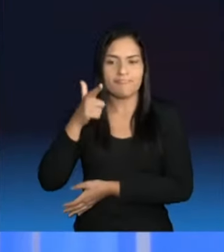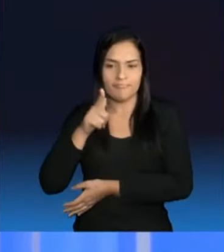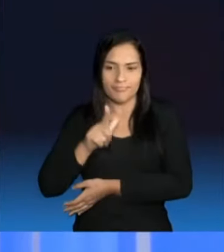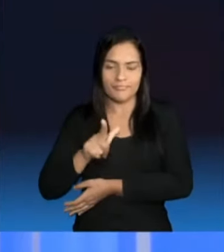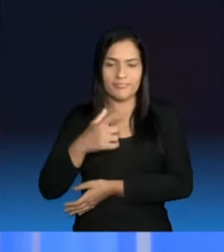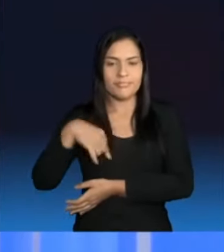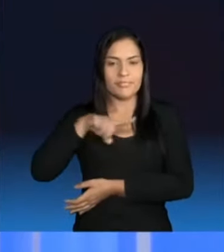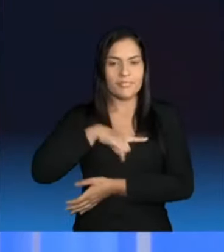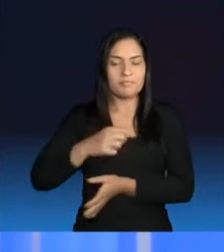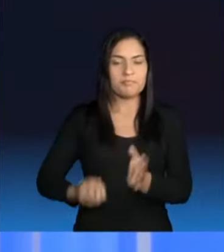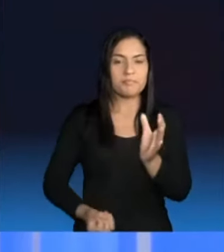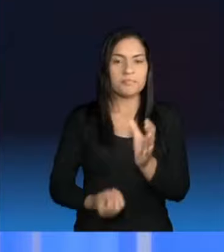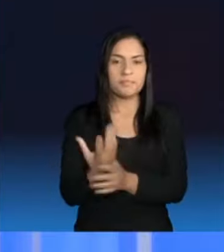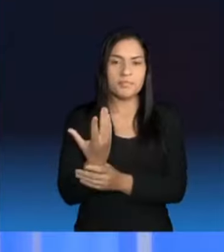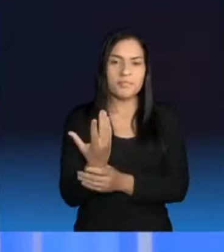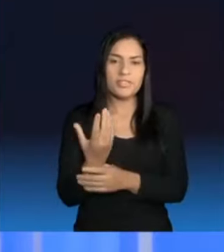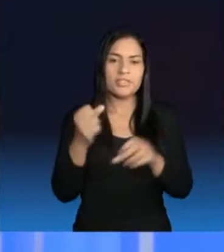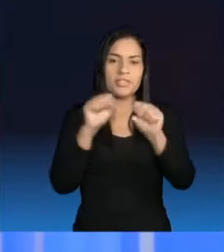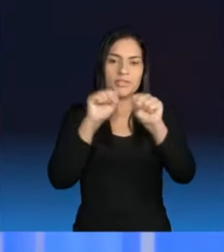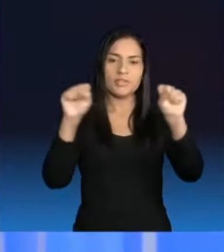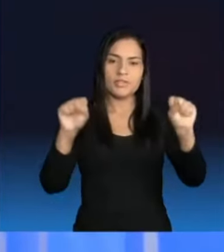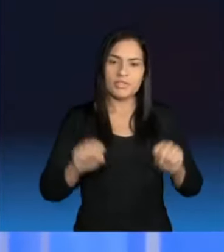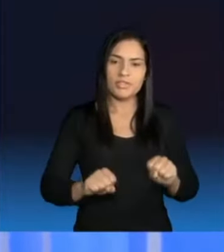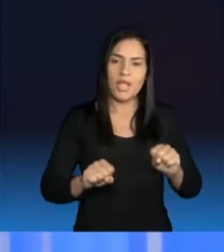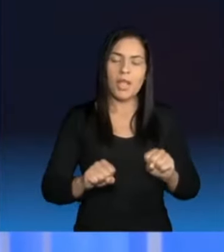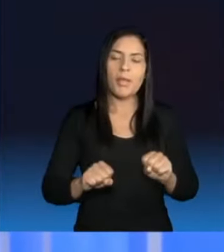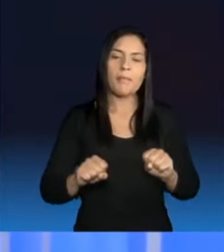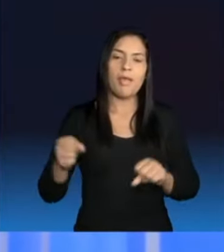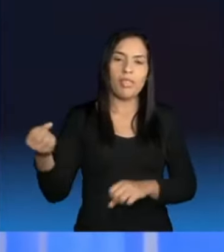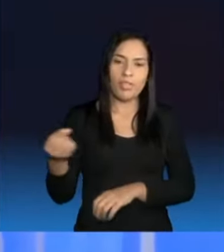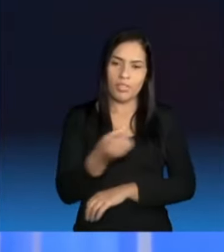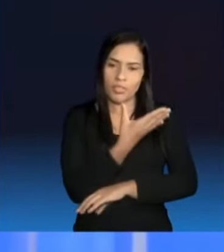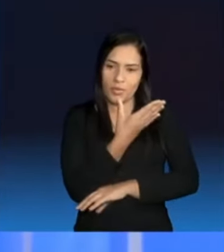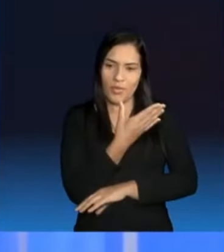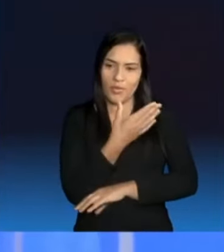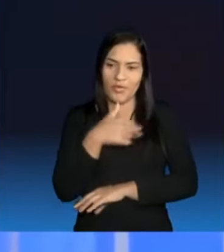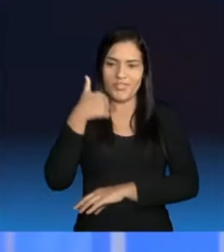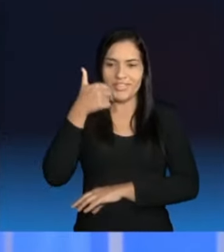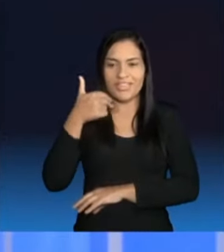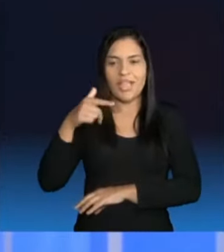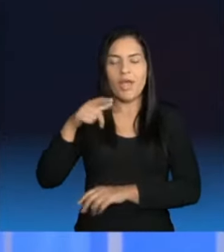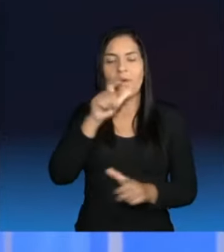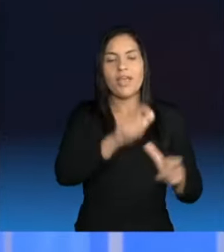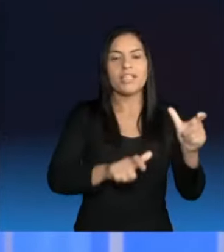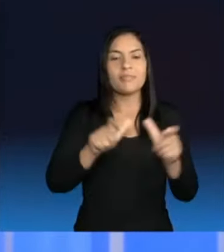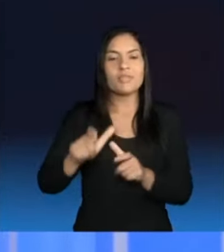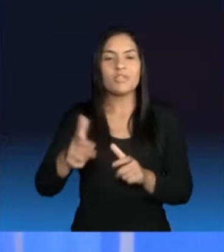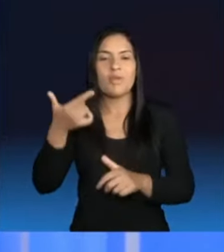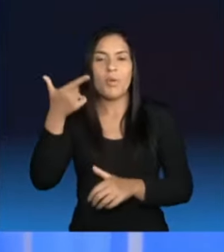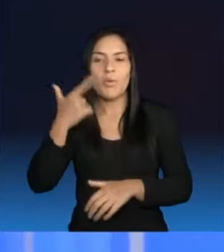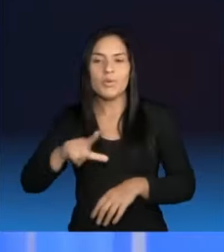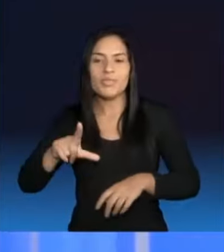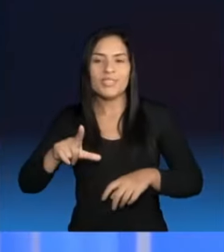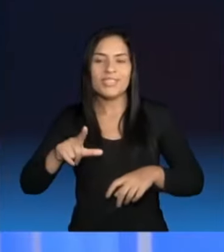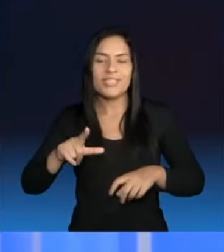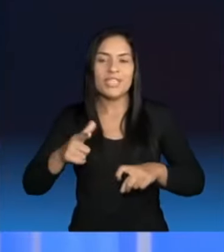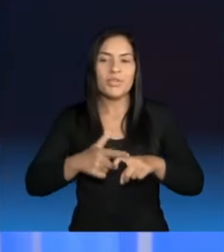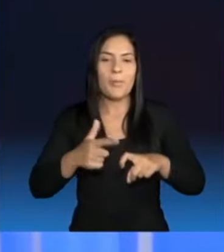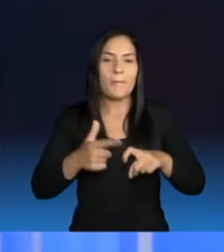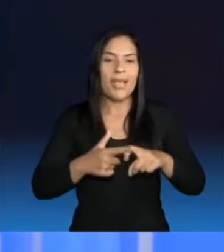a plataforma em Nova Natal, que as pessoas vão marcar a consulta pela plataforma, pelo seu celular.